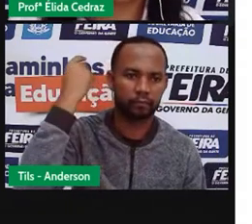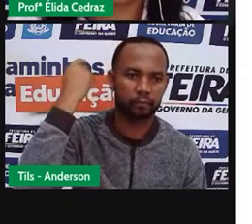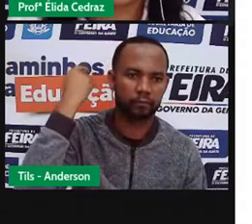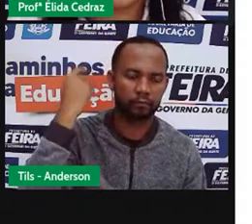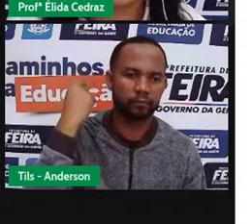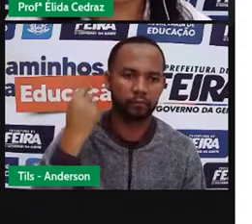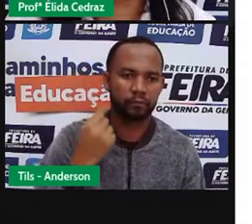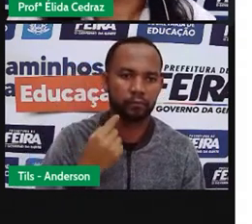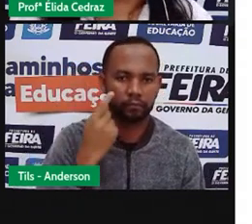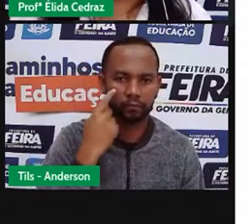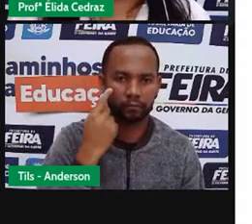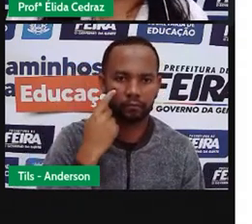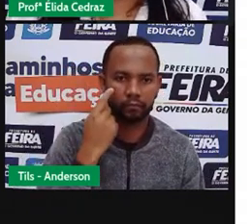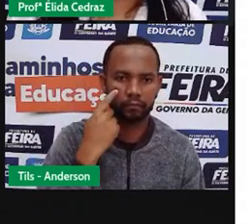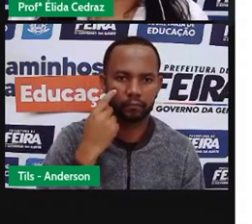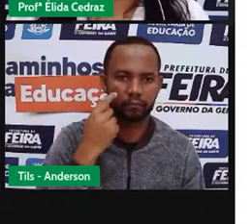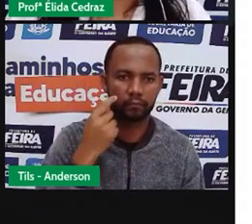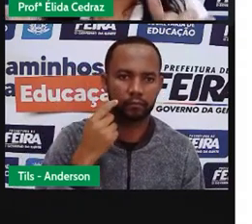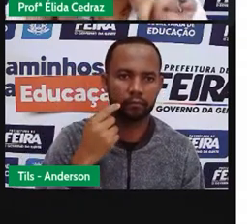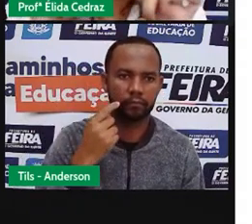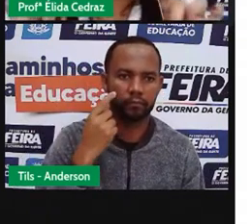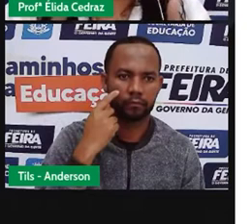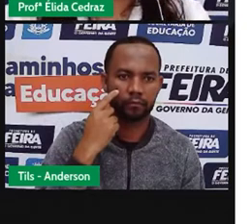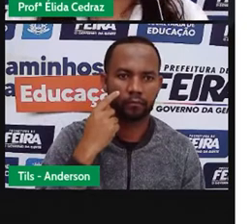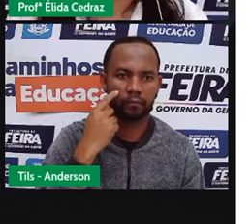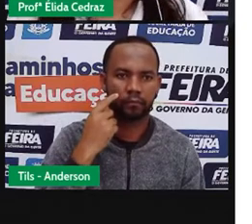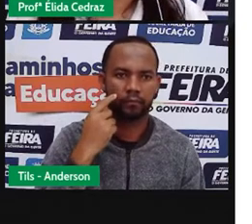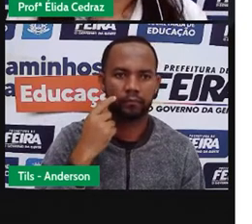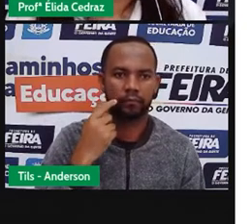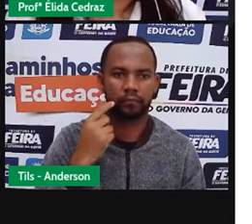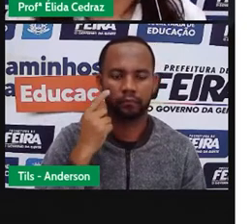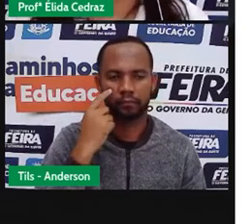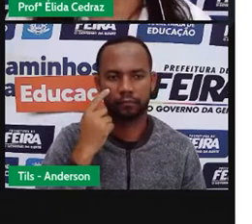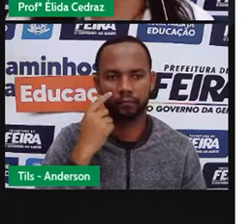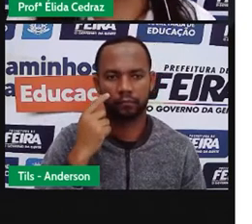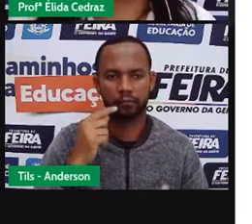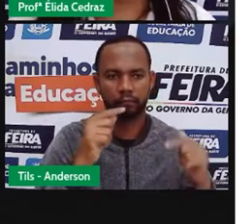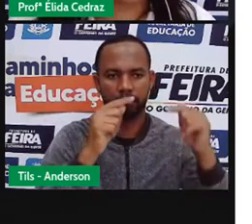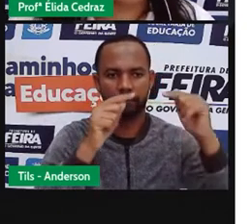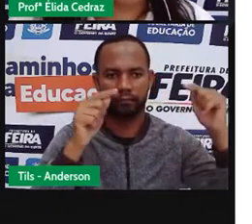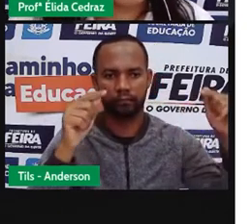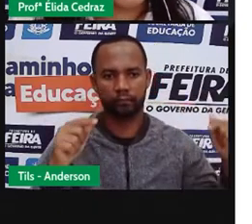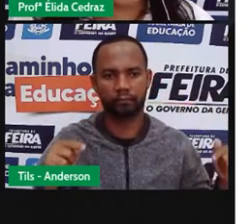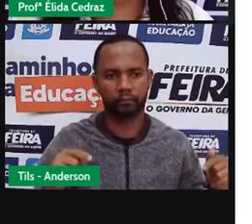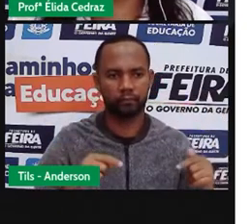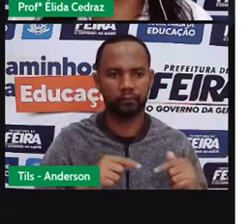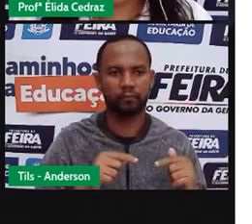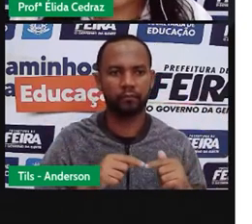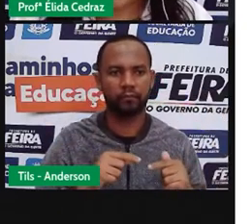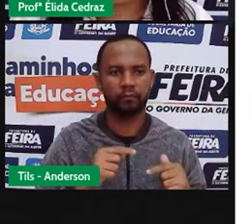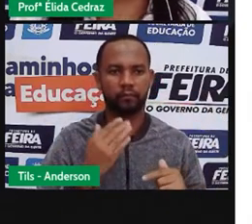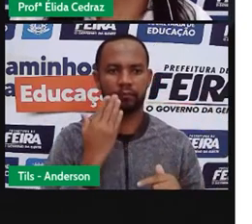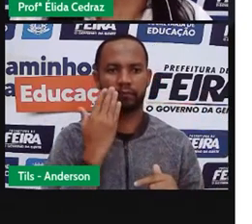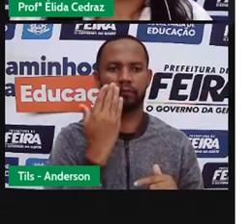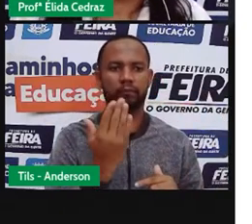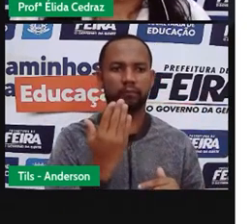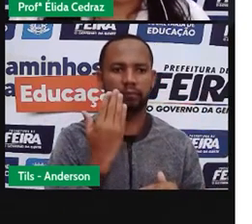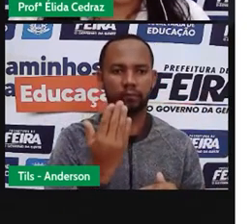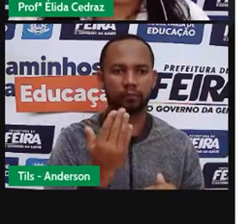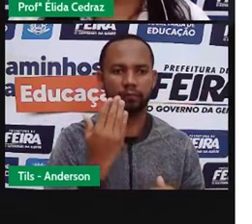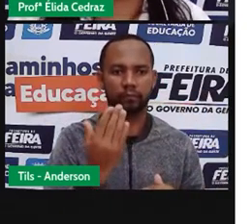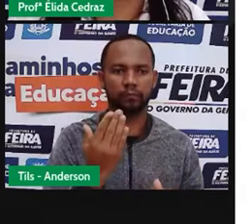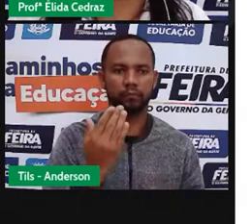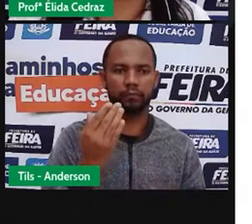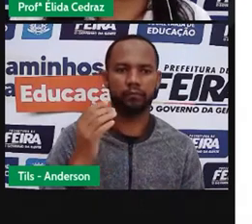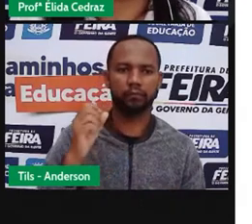é projetada uma sombra, formando a silhueta do corpo. Se você ficar de frente para a